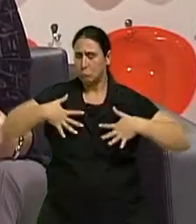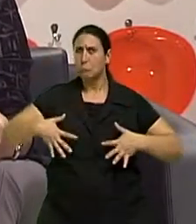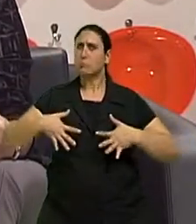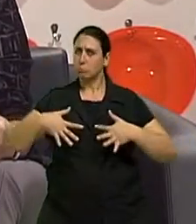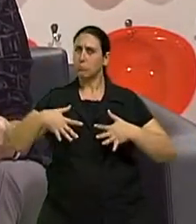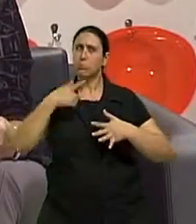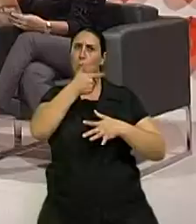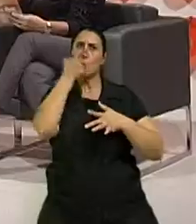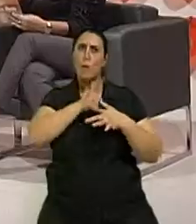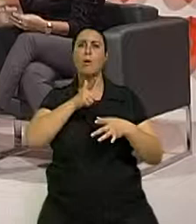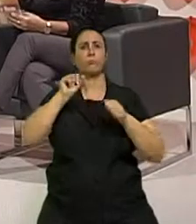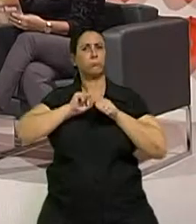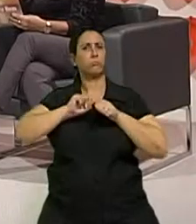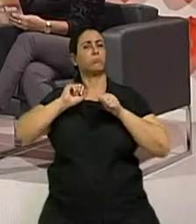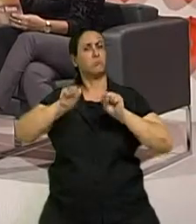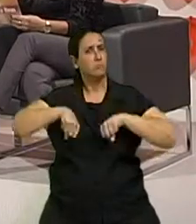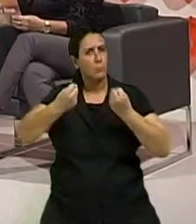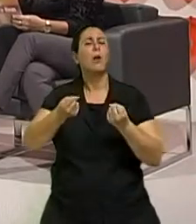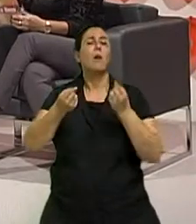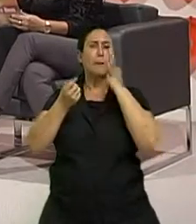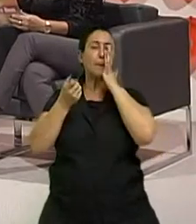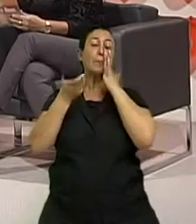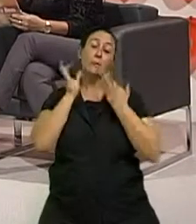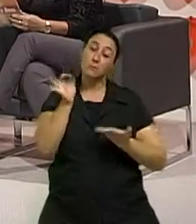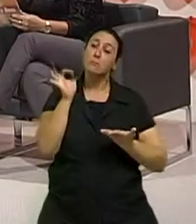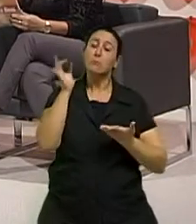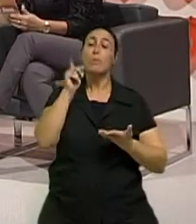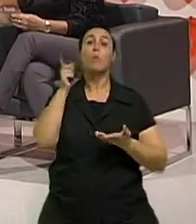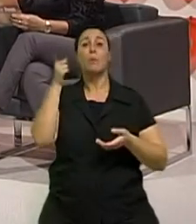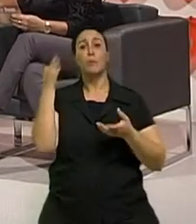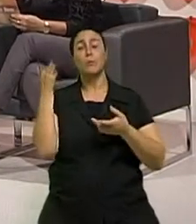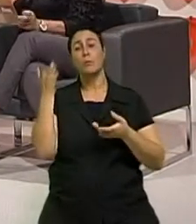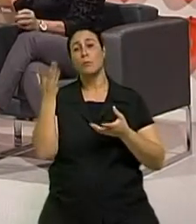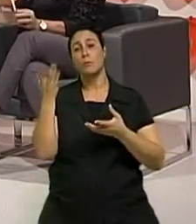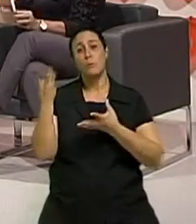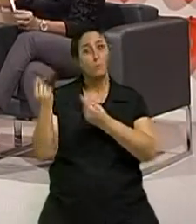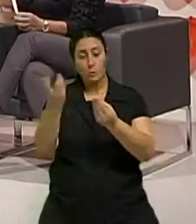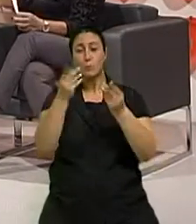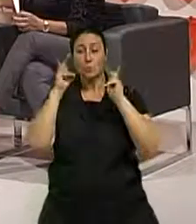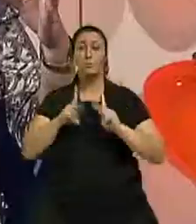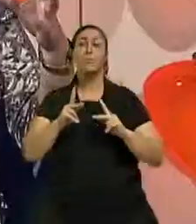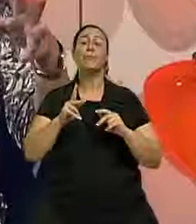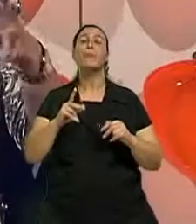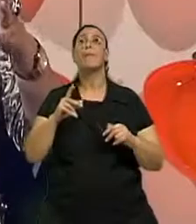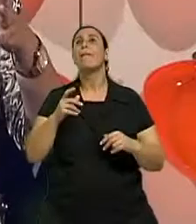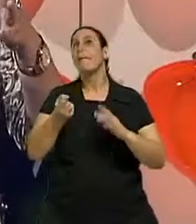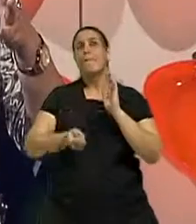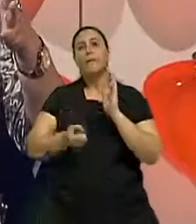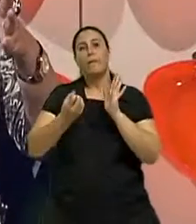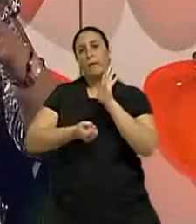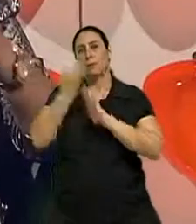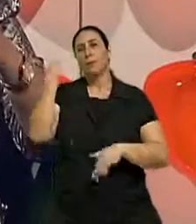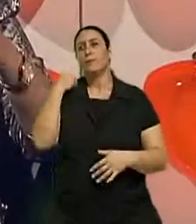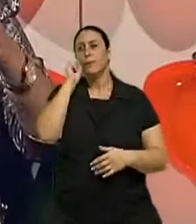esse osso. Os ossos. Os ossos. Então, os músculos têm tudo a ver. Lógico. Eles são... Maravilha. Assim, muitas vezes eu faço um